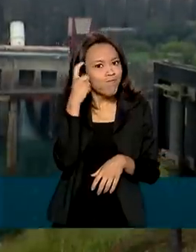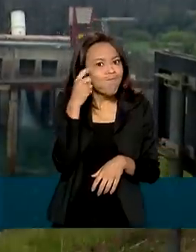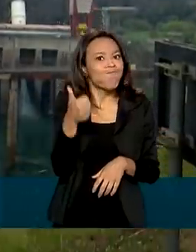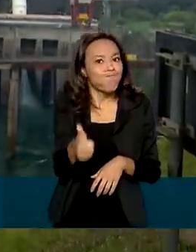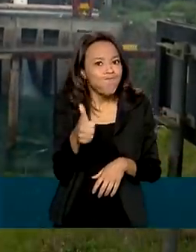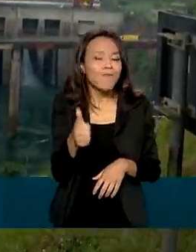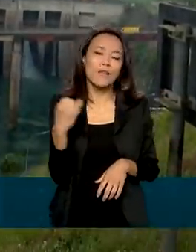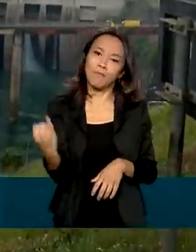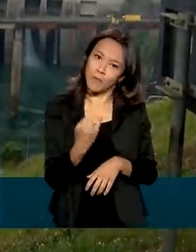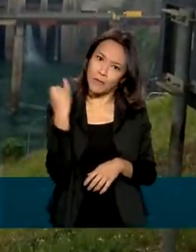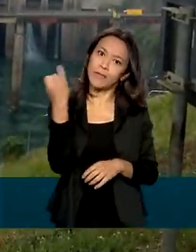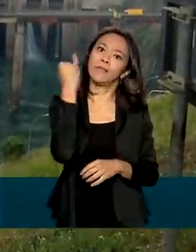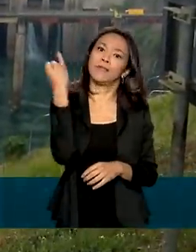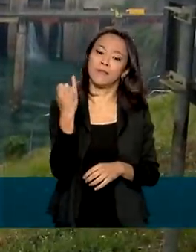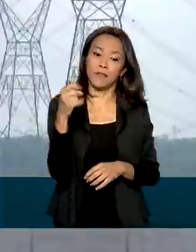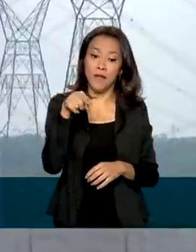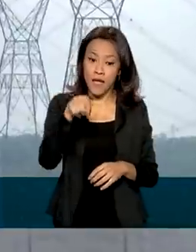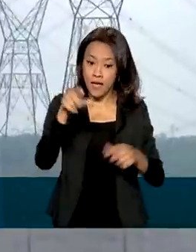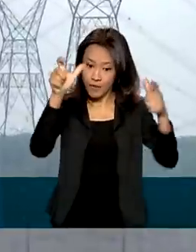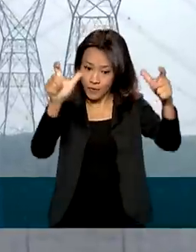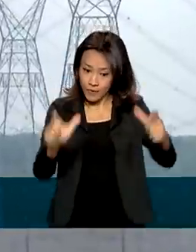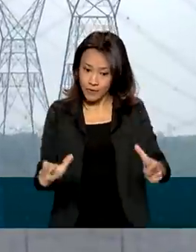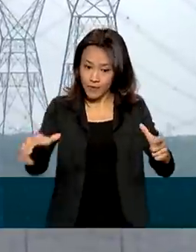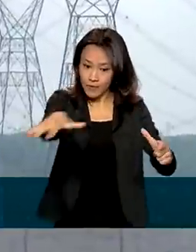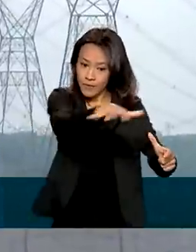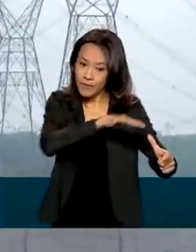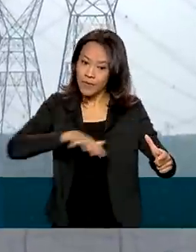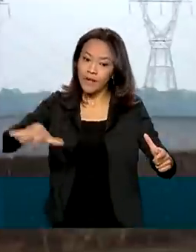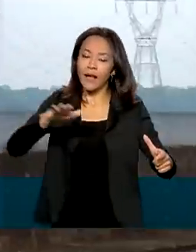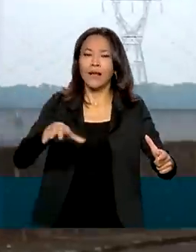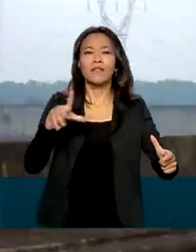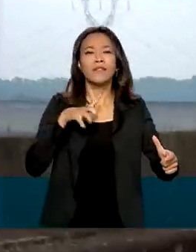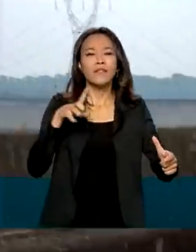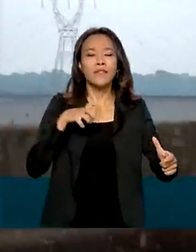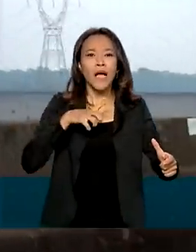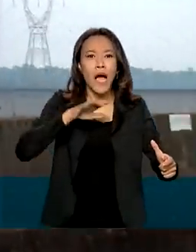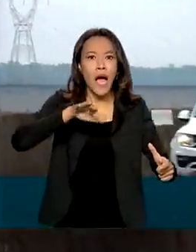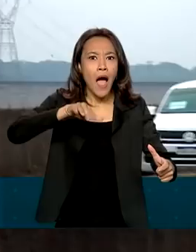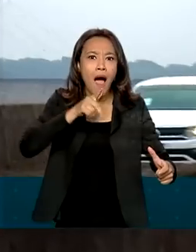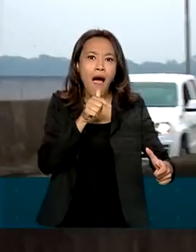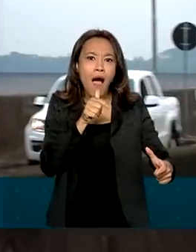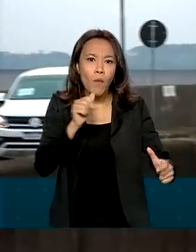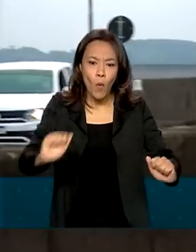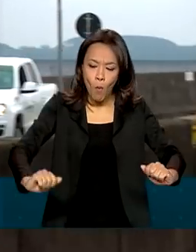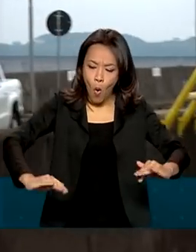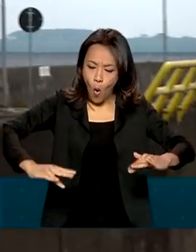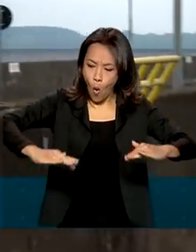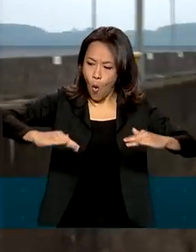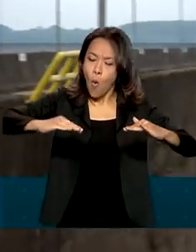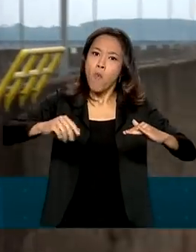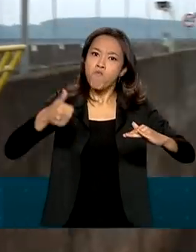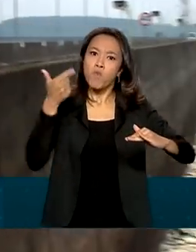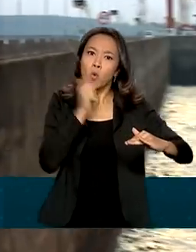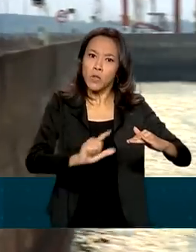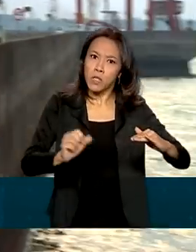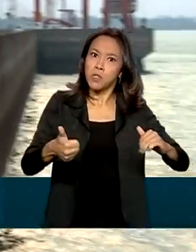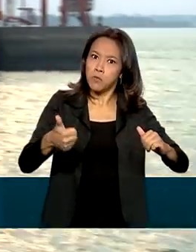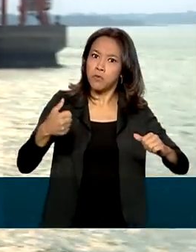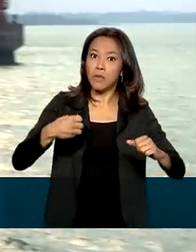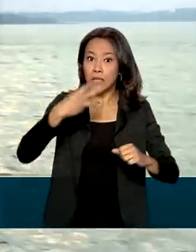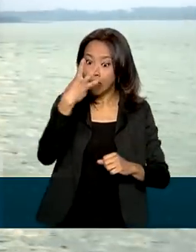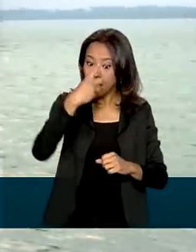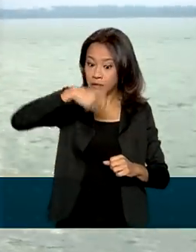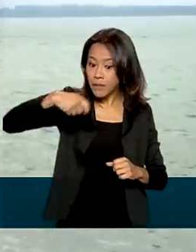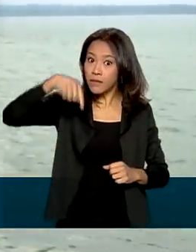é essencial. E Itaipu, que já tinha o maior índice de aproveitamento do país, conseguiu o melhor desempenho da história no primeiro